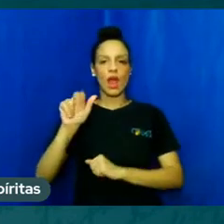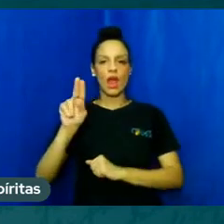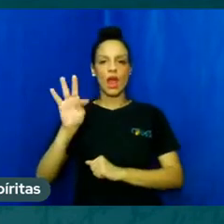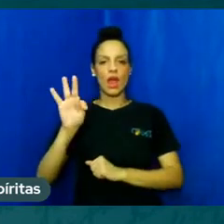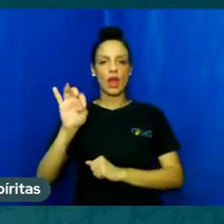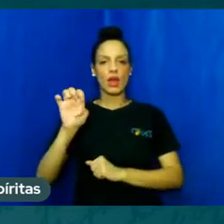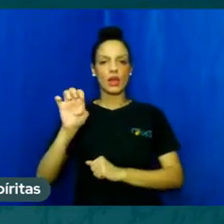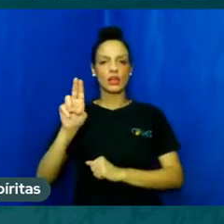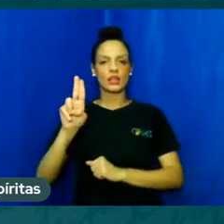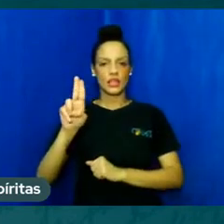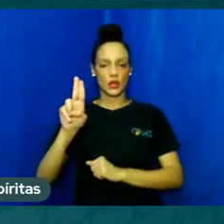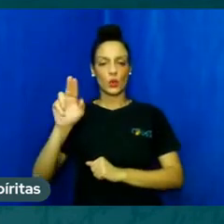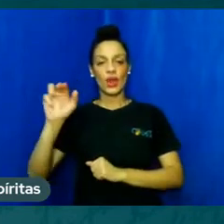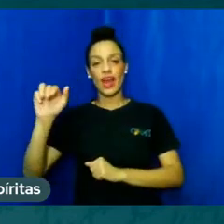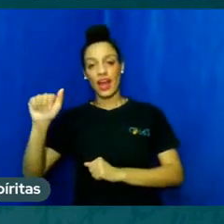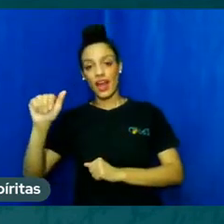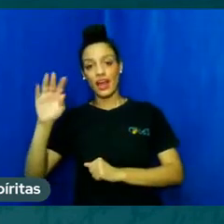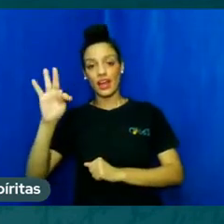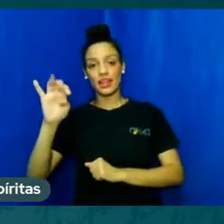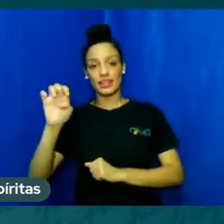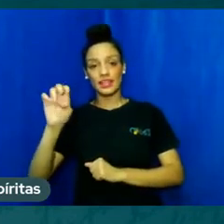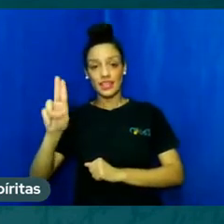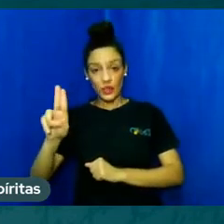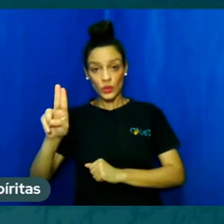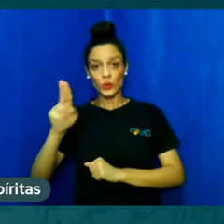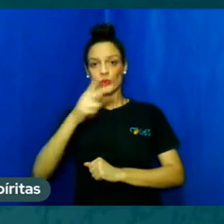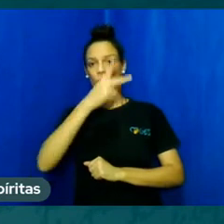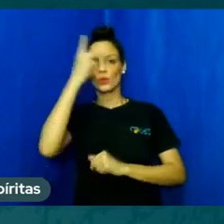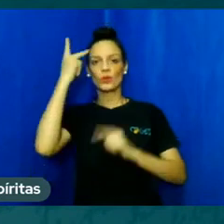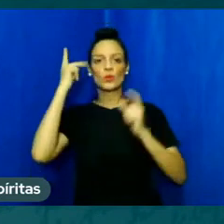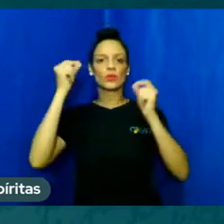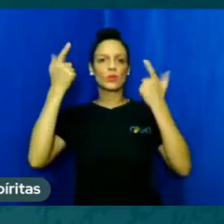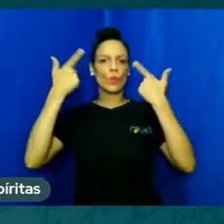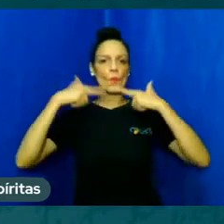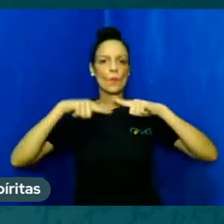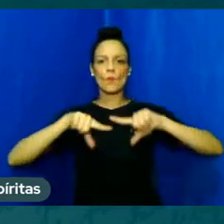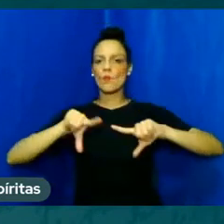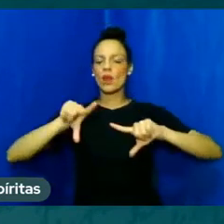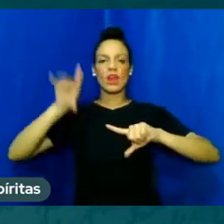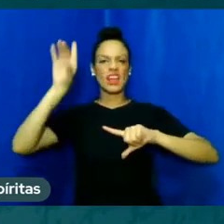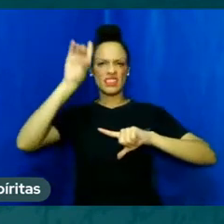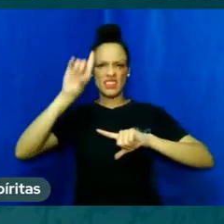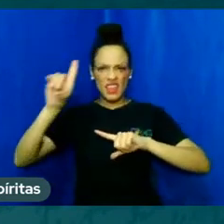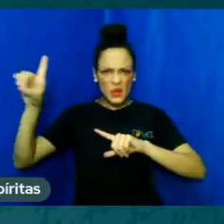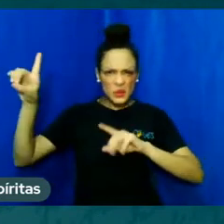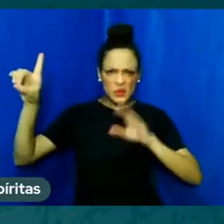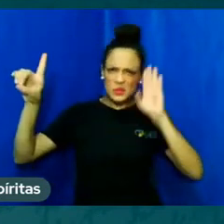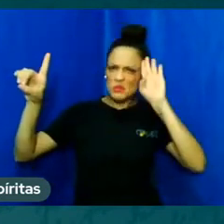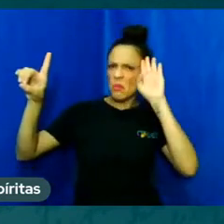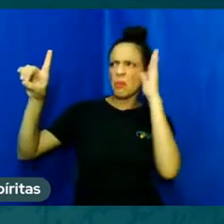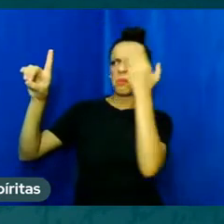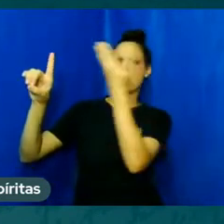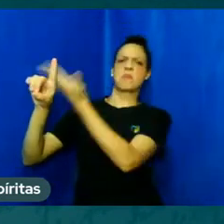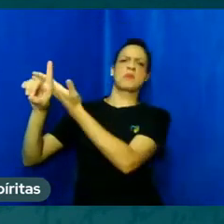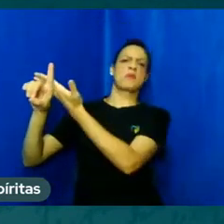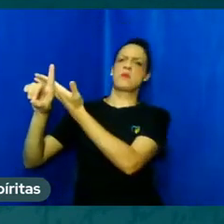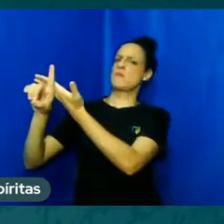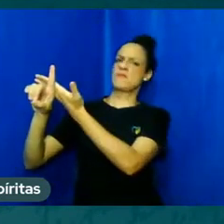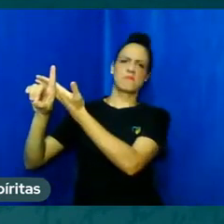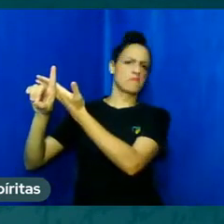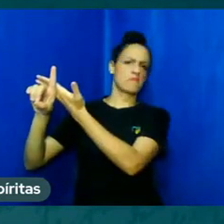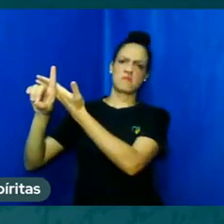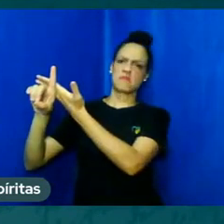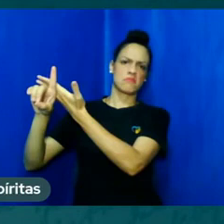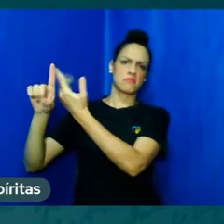crença, é uma crença de que Deus não existe. Se a gente olha no sentido inverso, e Lu, se você me permite uma